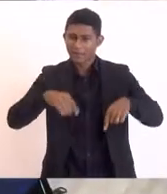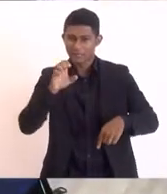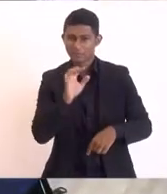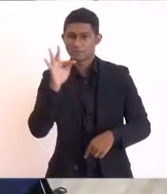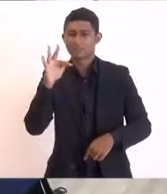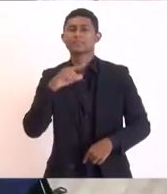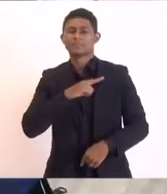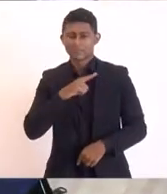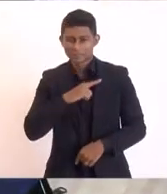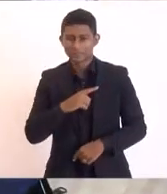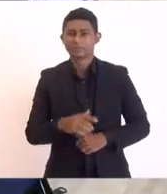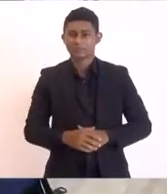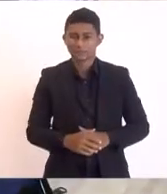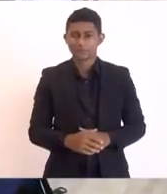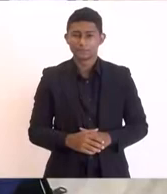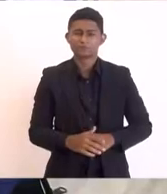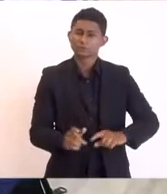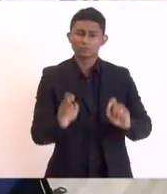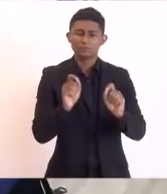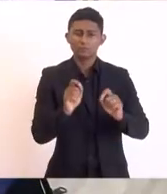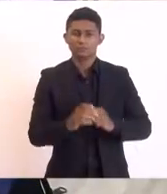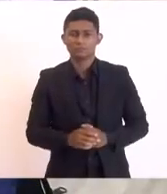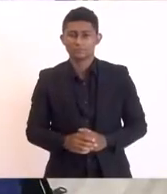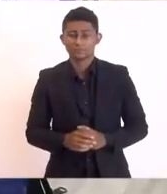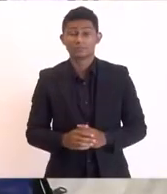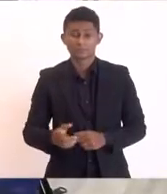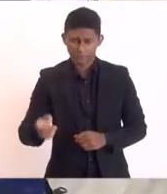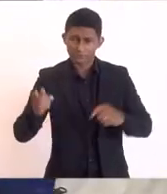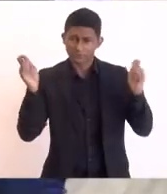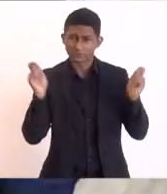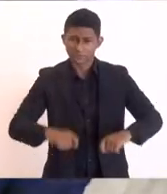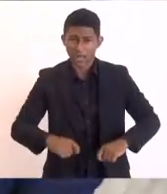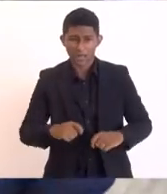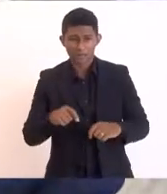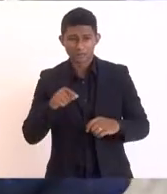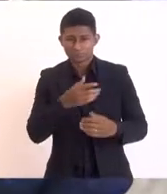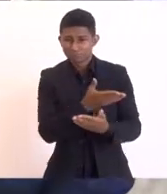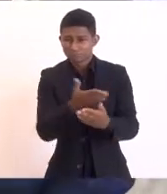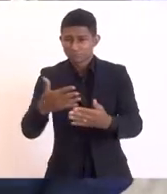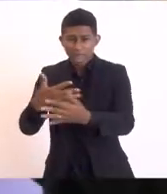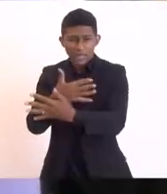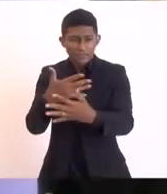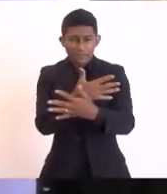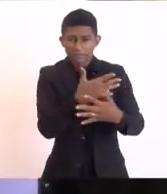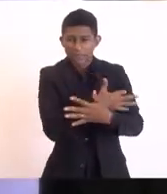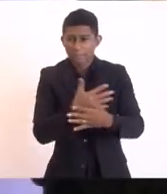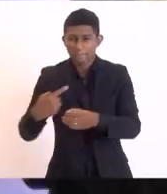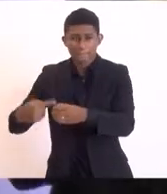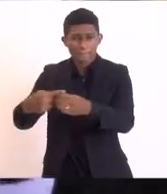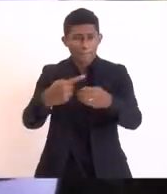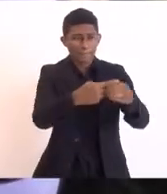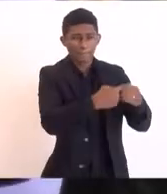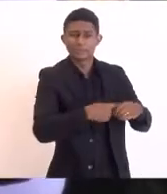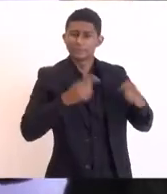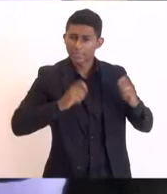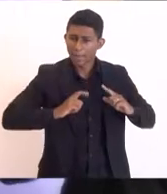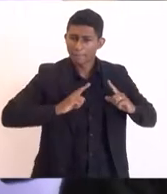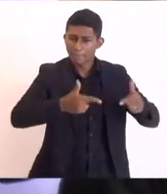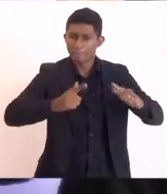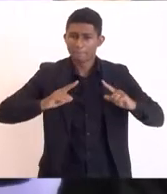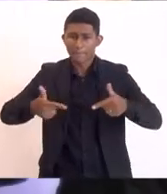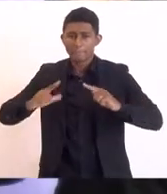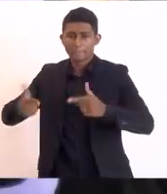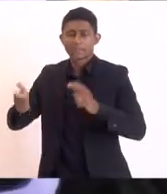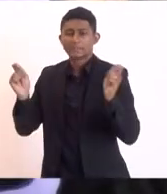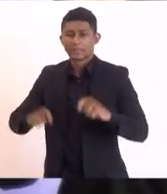Frio com José Bonifácio a exemplo do que podemos fazer em todos os municípios daqui da região eu considero que